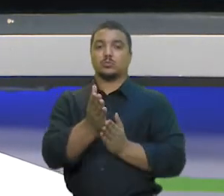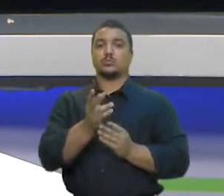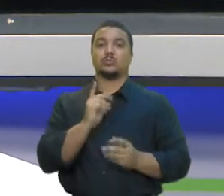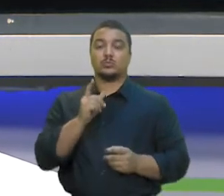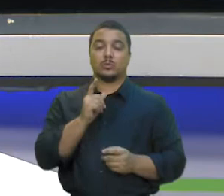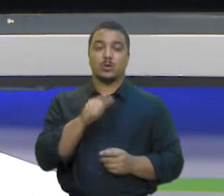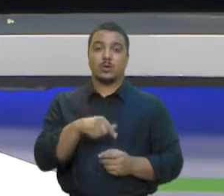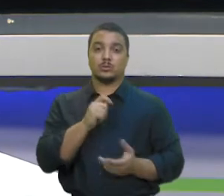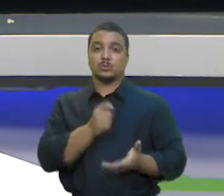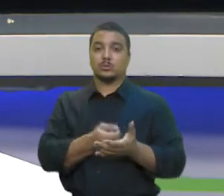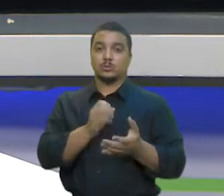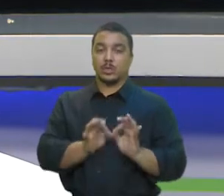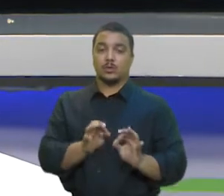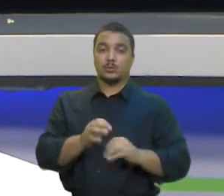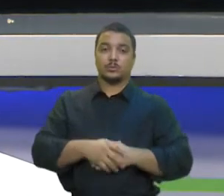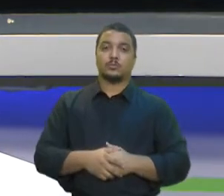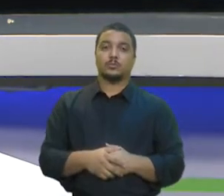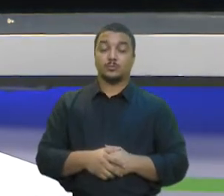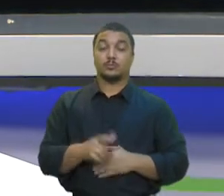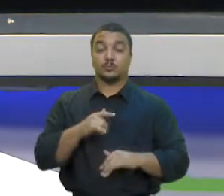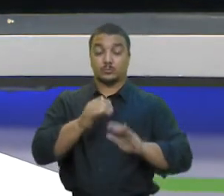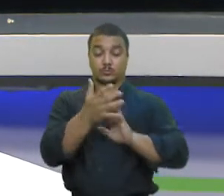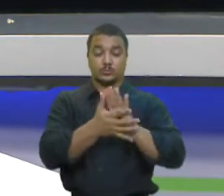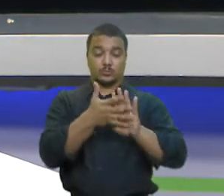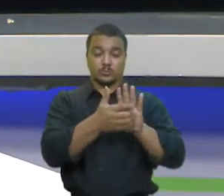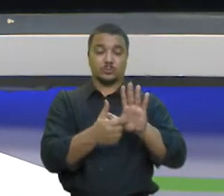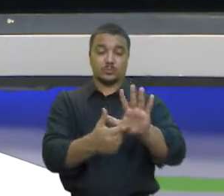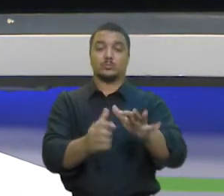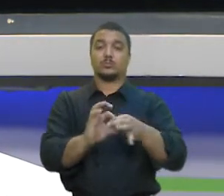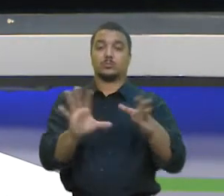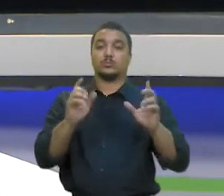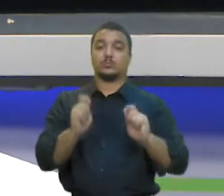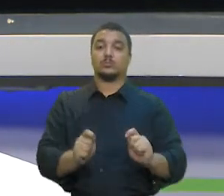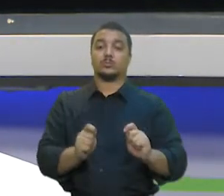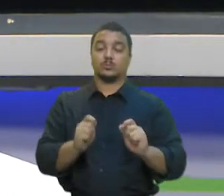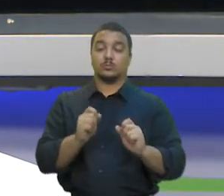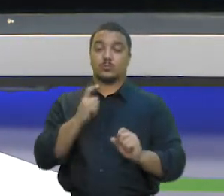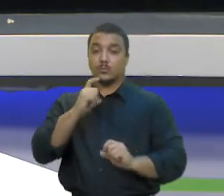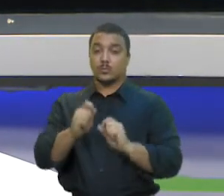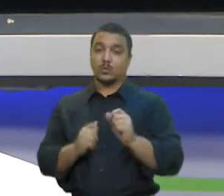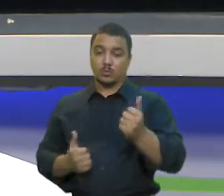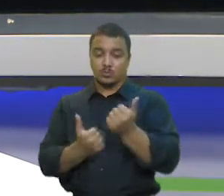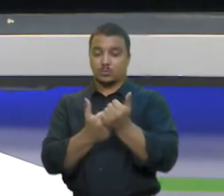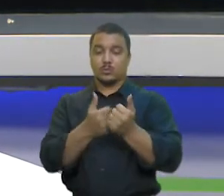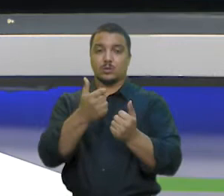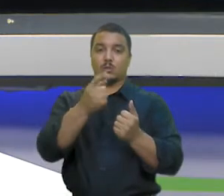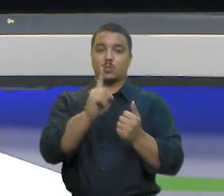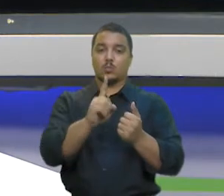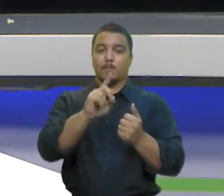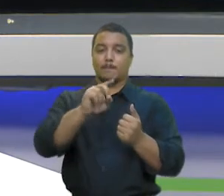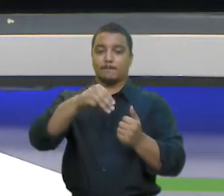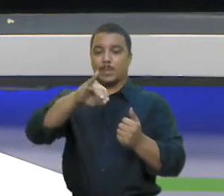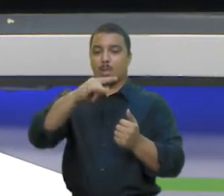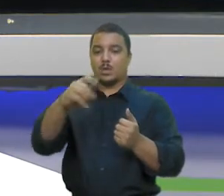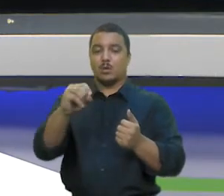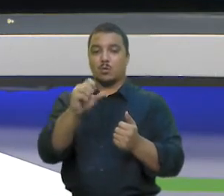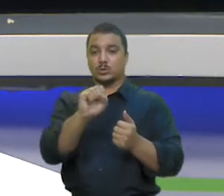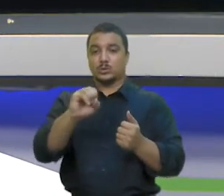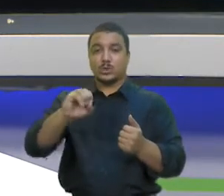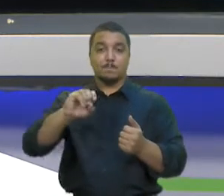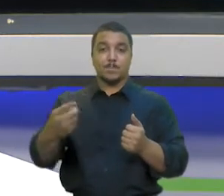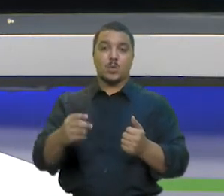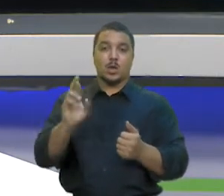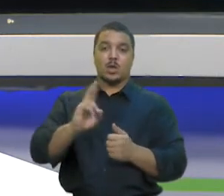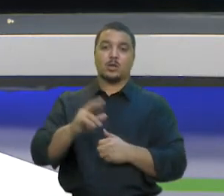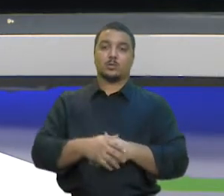dos usuários. A mensagem autoriza a concessão de um subsídio que vai até R 1,8 milhão este